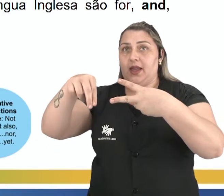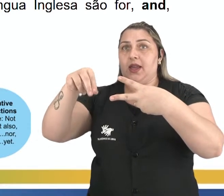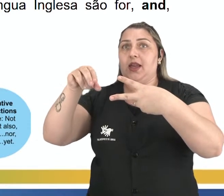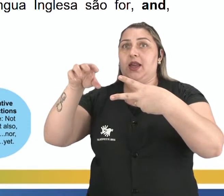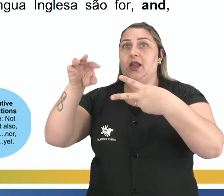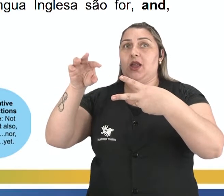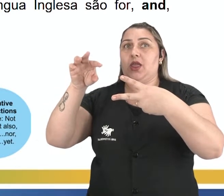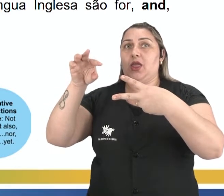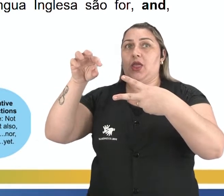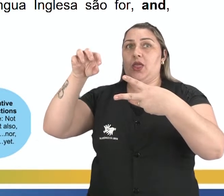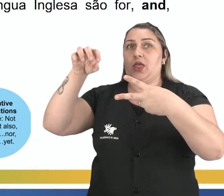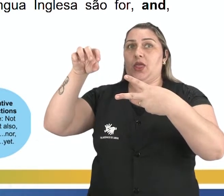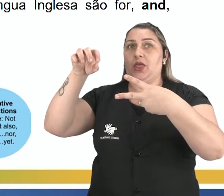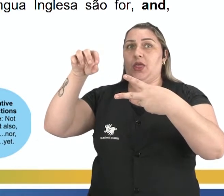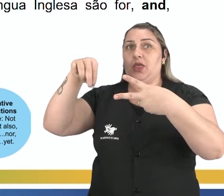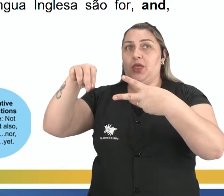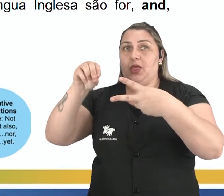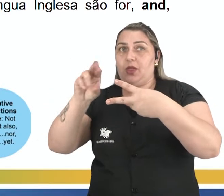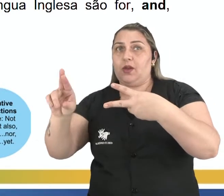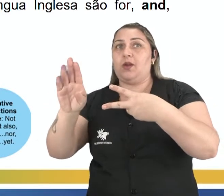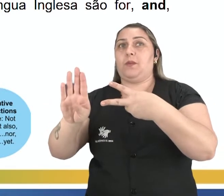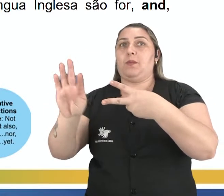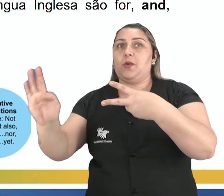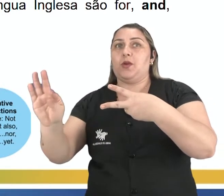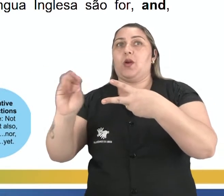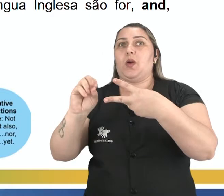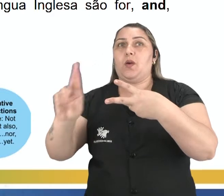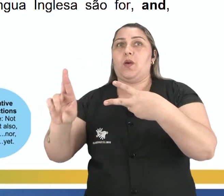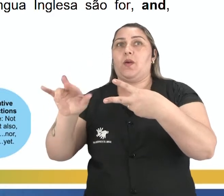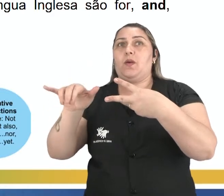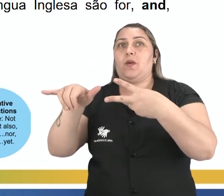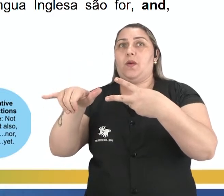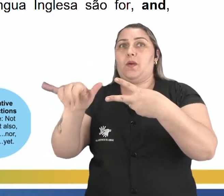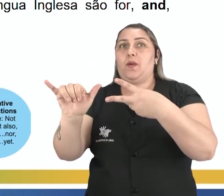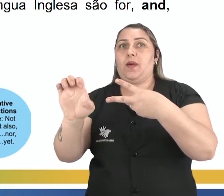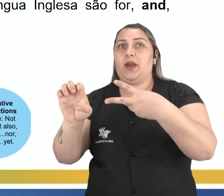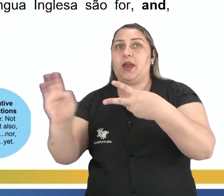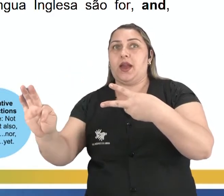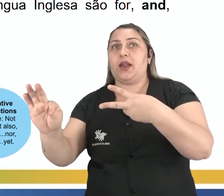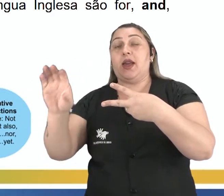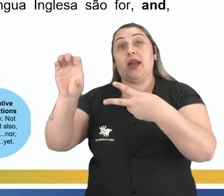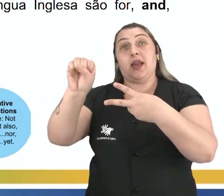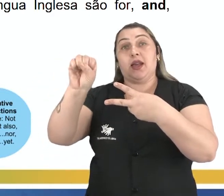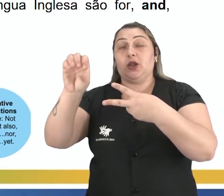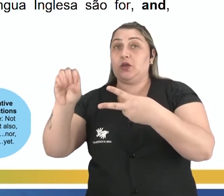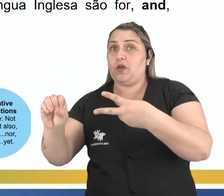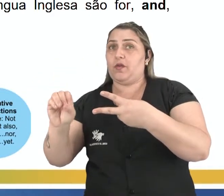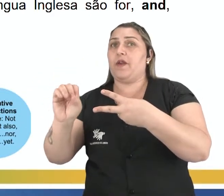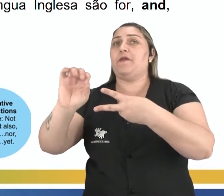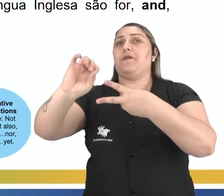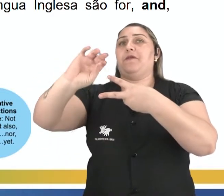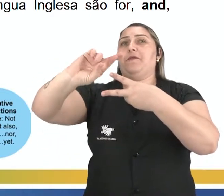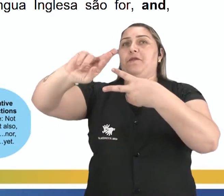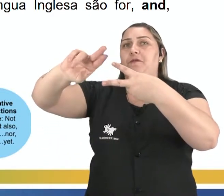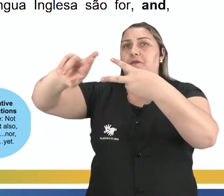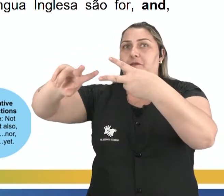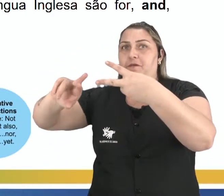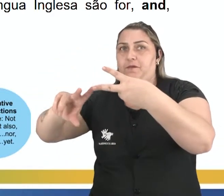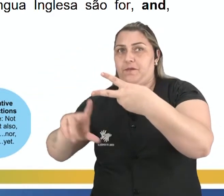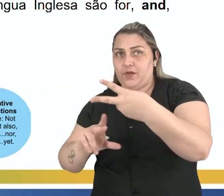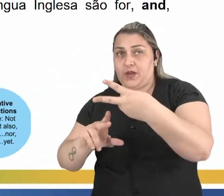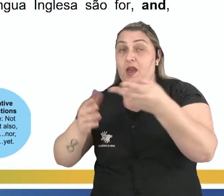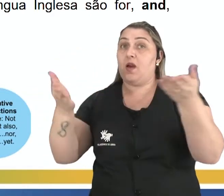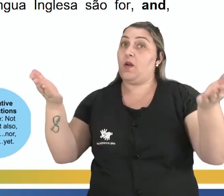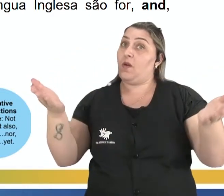nor, but, or, yet e so. Então, nós temos várias Coordinating Conjunctions.